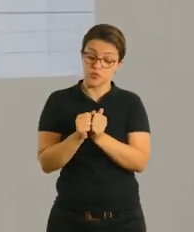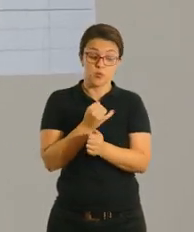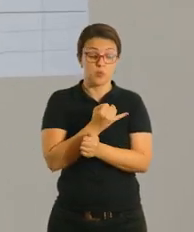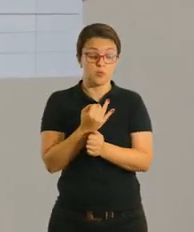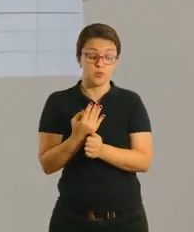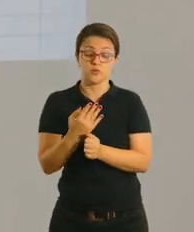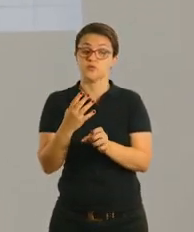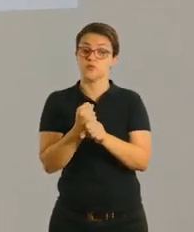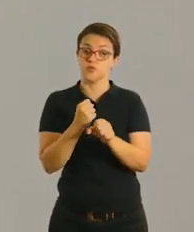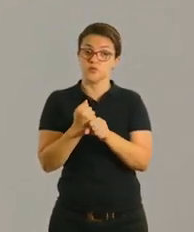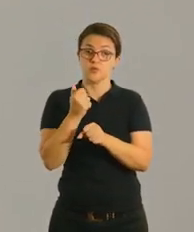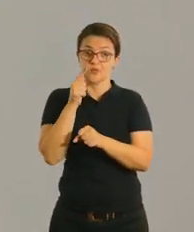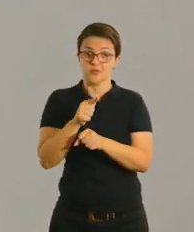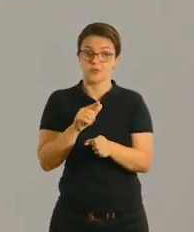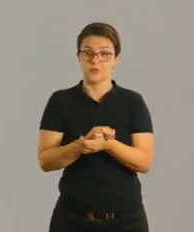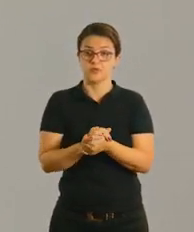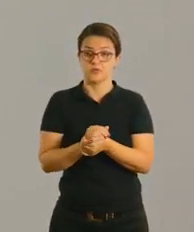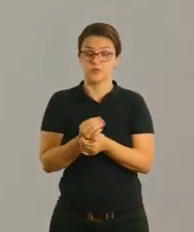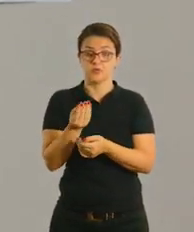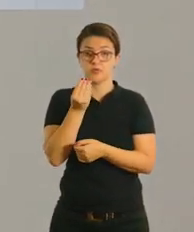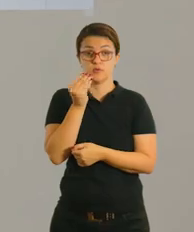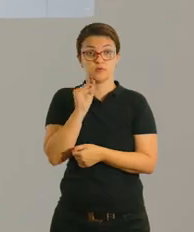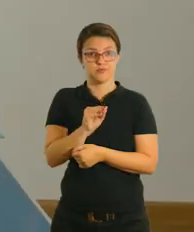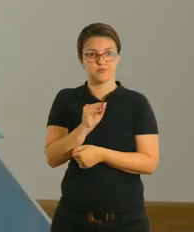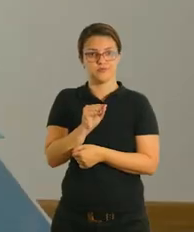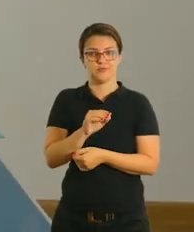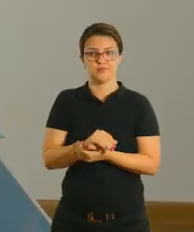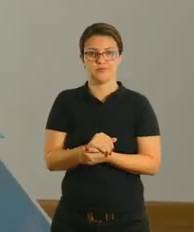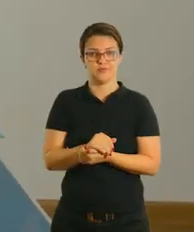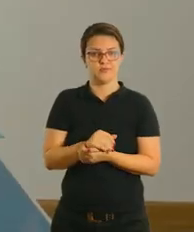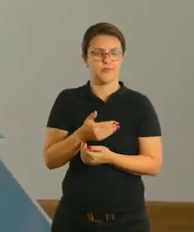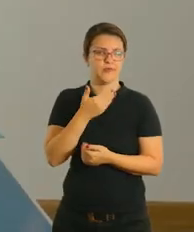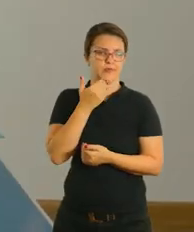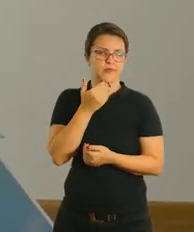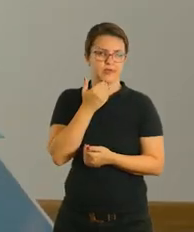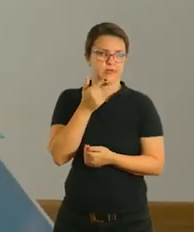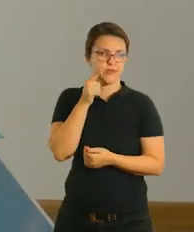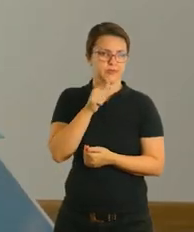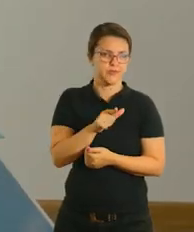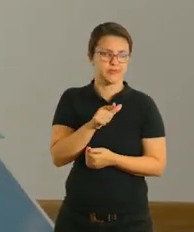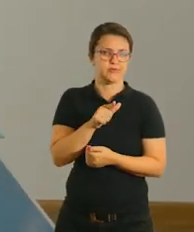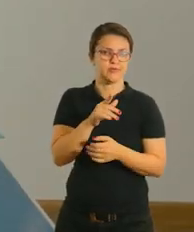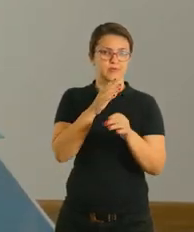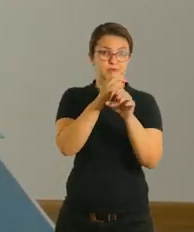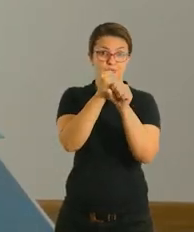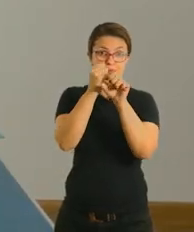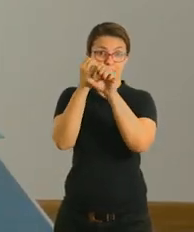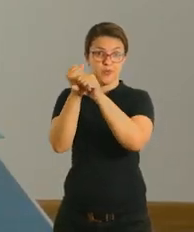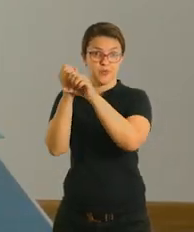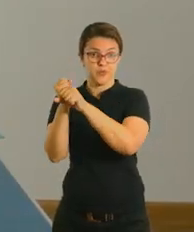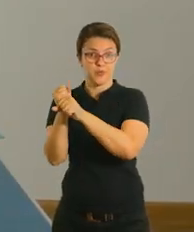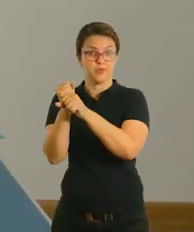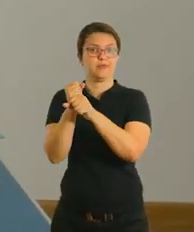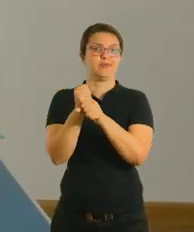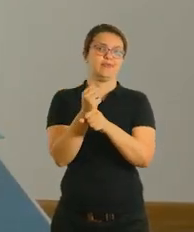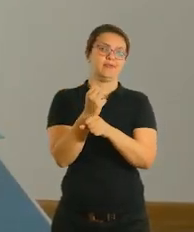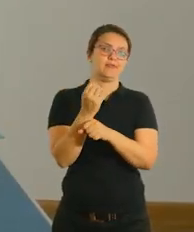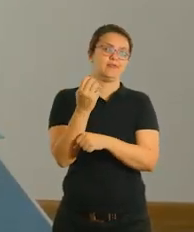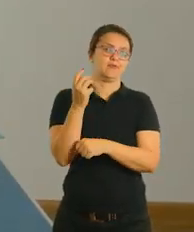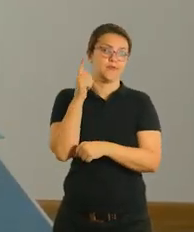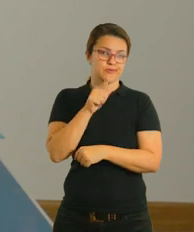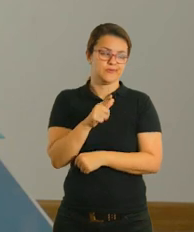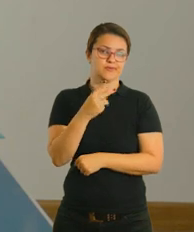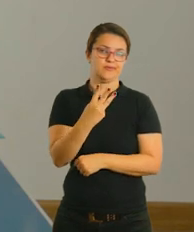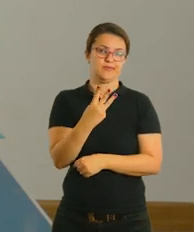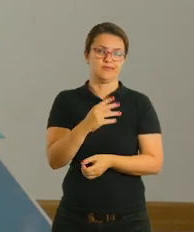a soma dos pontos e você coloca o total de pontos aqui. Então, no nível fácil, ela conseguiu somar três pontos, tá bom?